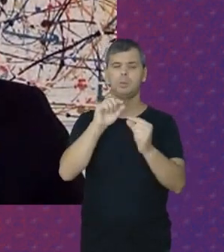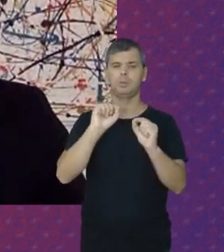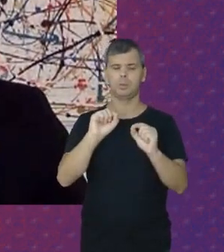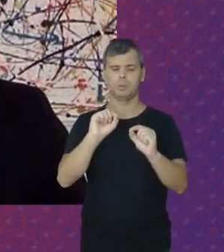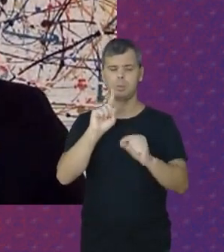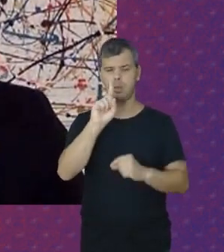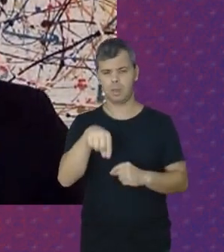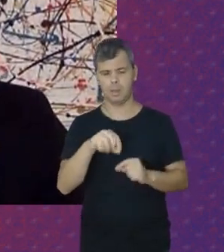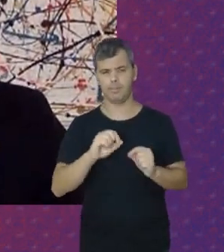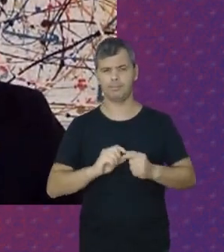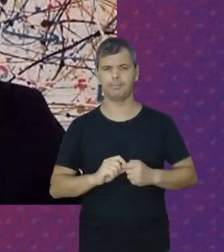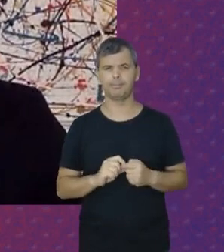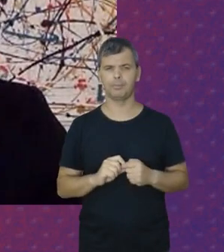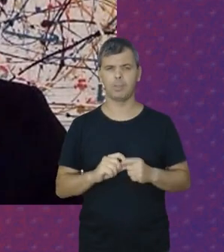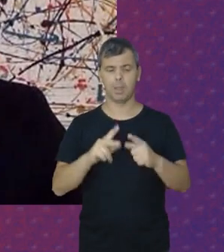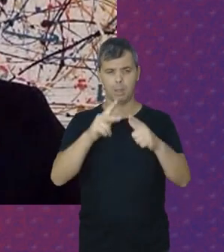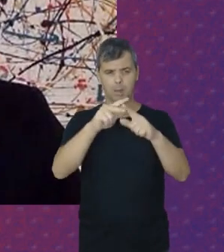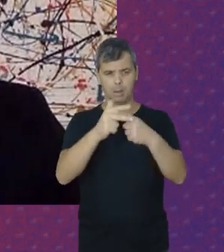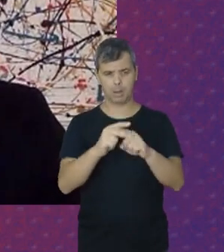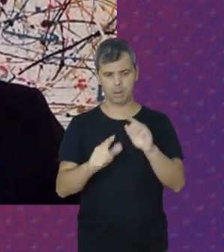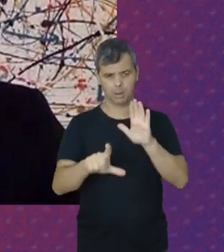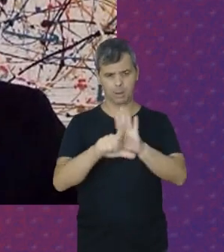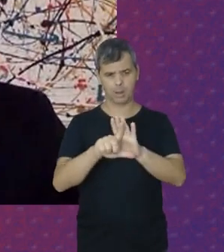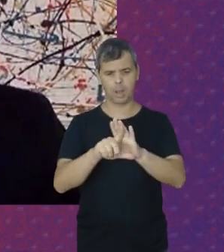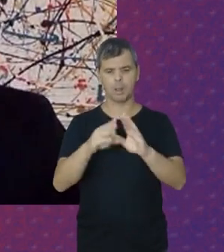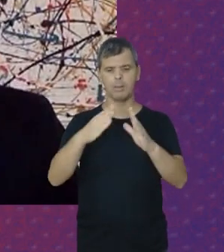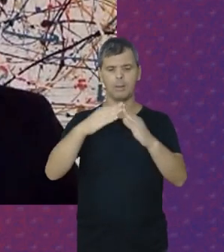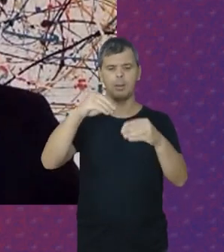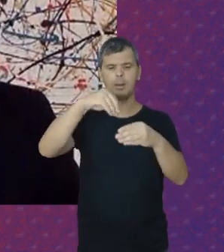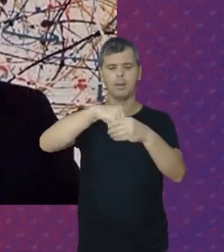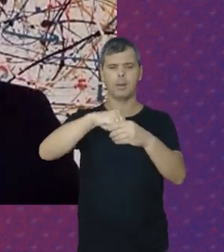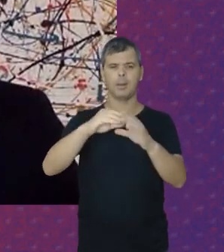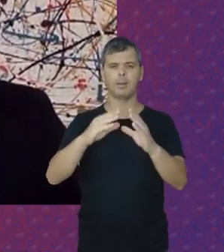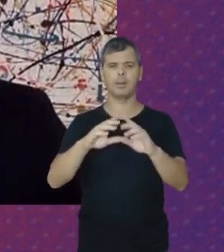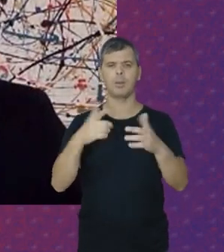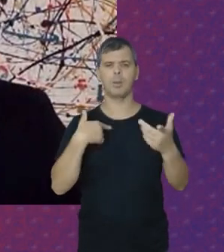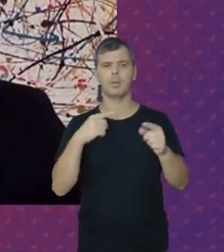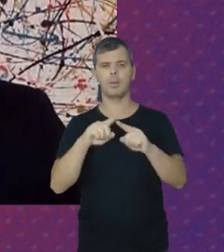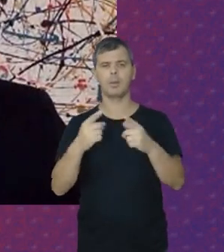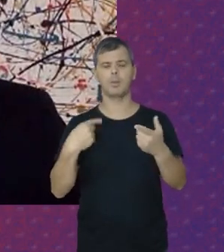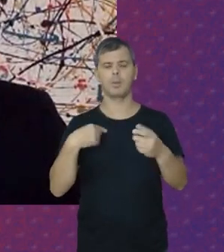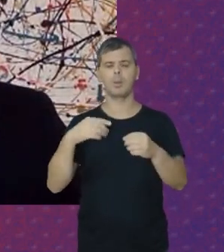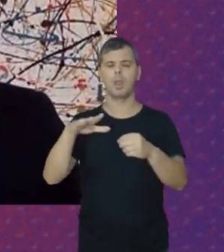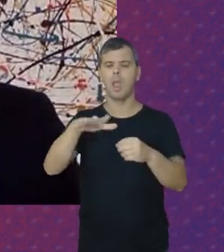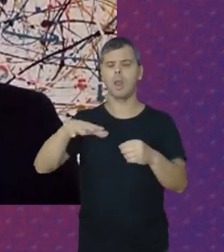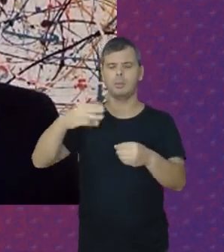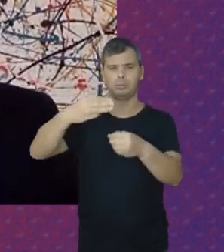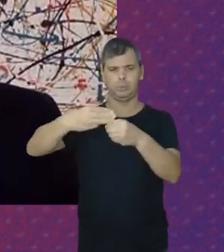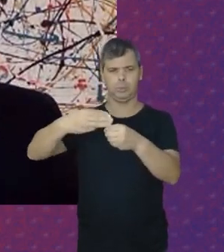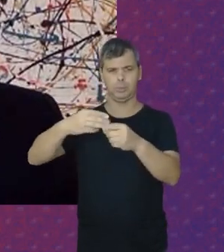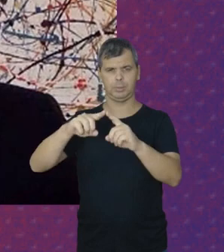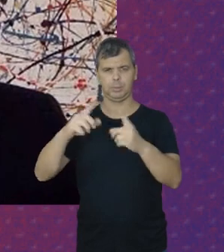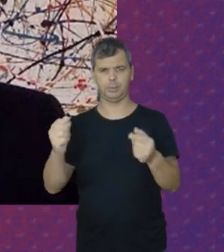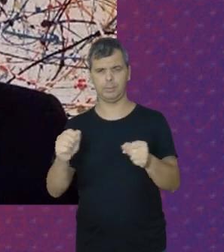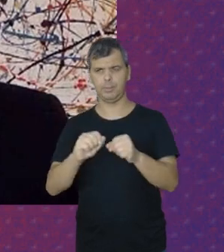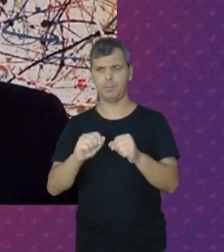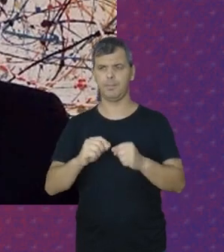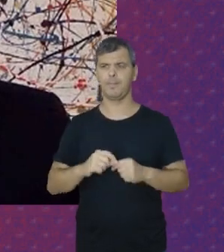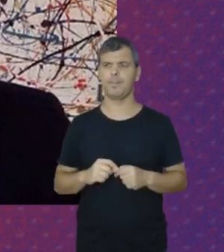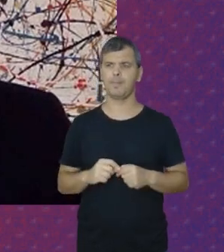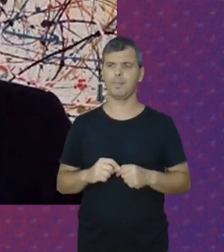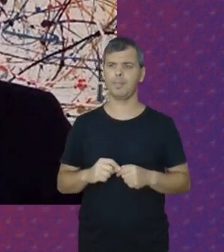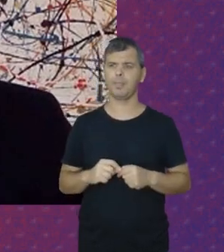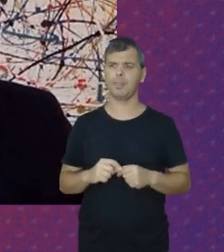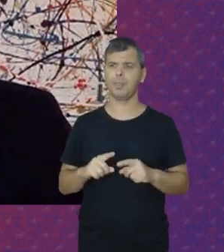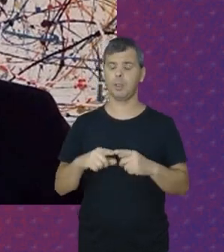Importante Na regulação Do trabalho Doméstico Por meio Das posturas Municipais Que seria O